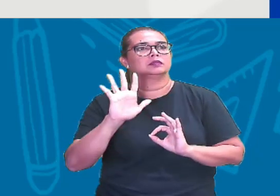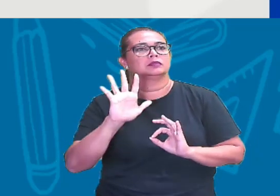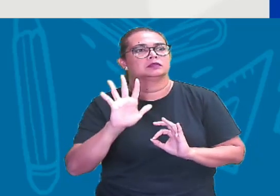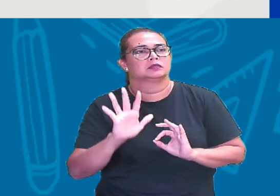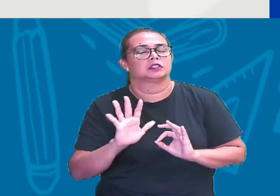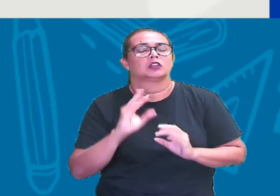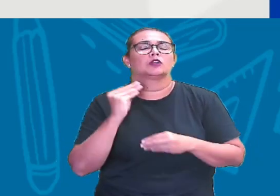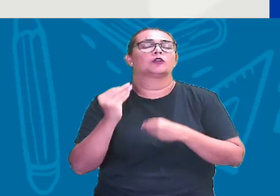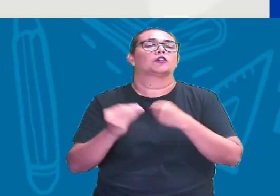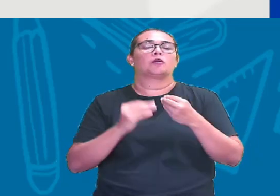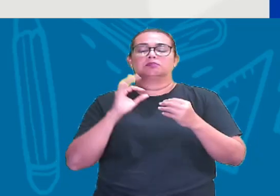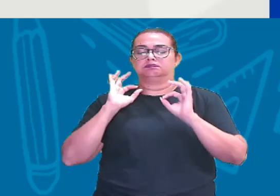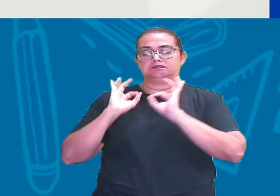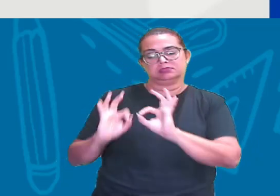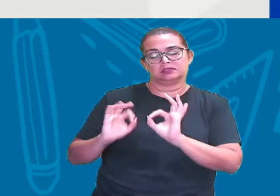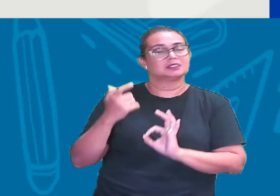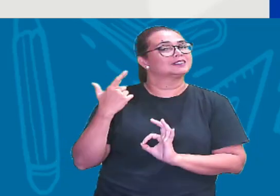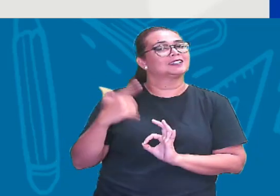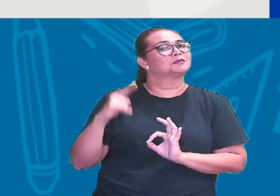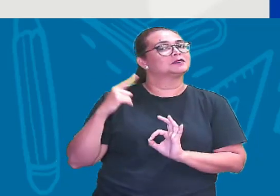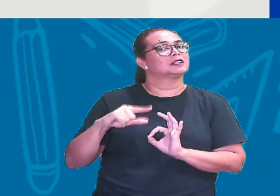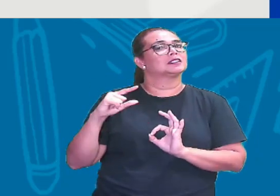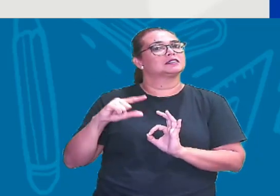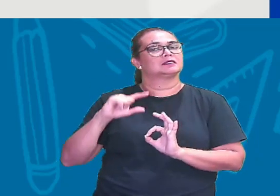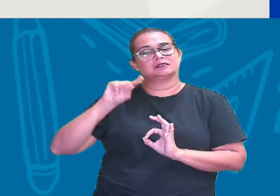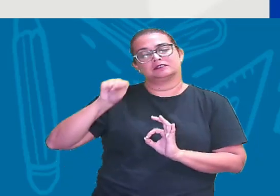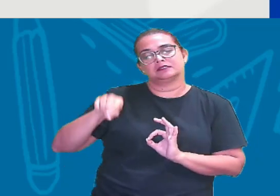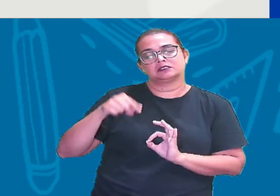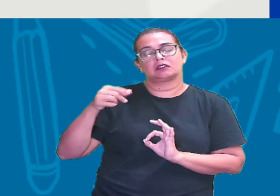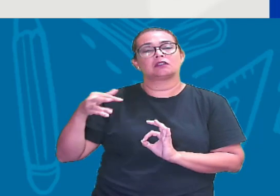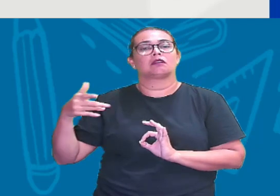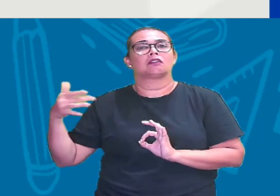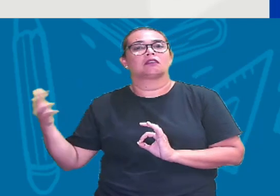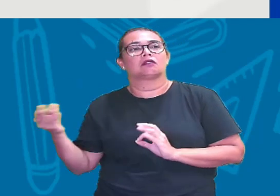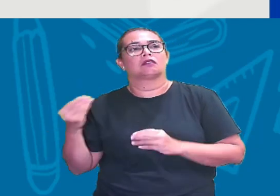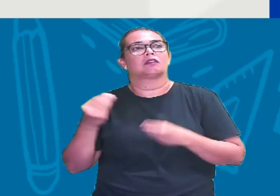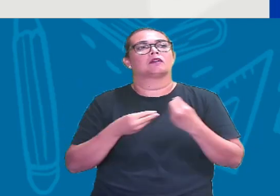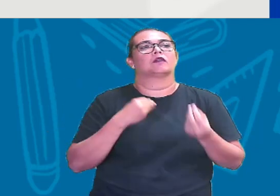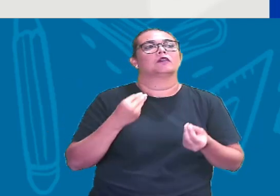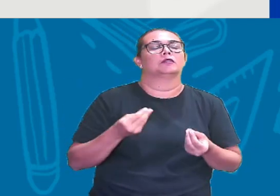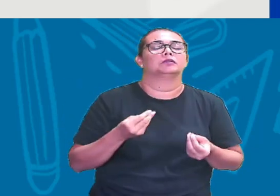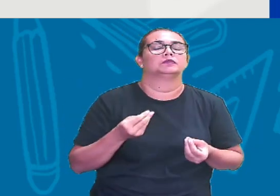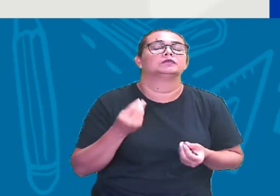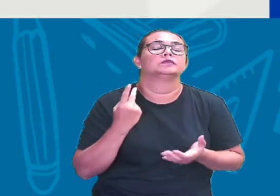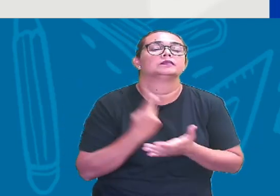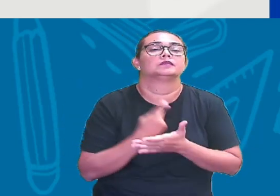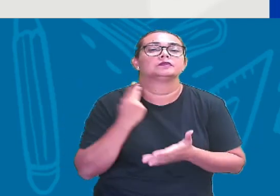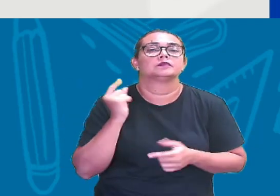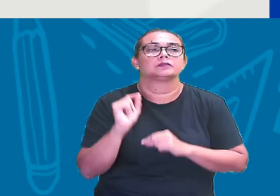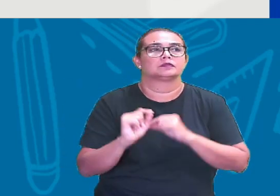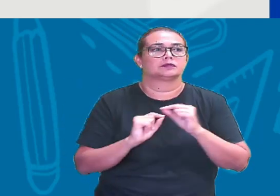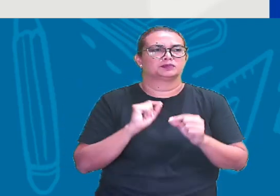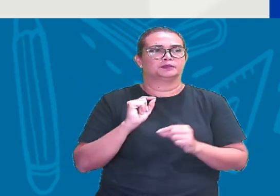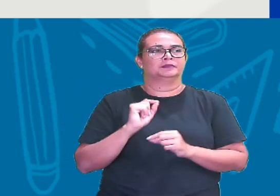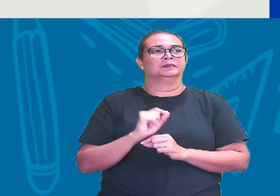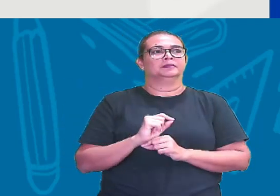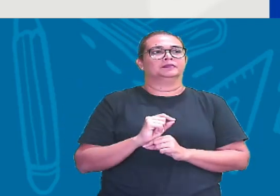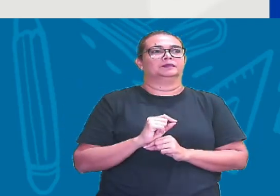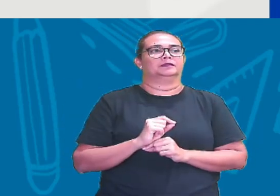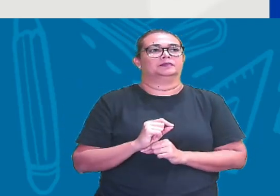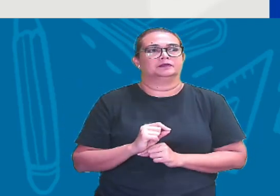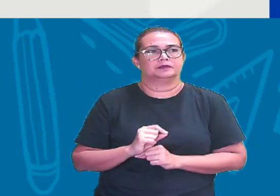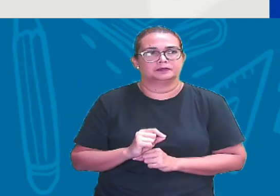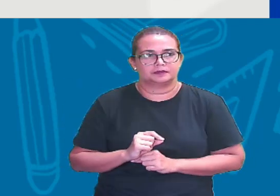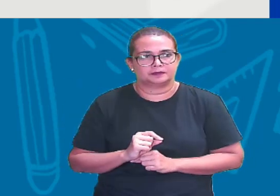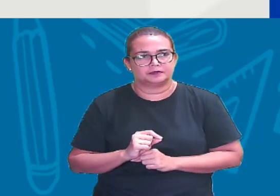quando essa divisão Não é exata Quando essa divisão Ela não é exata Nós